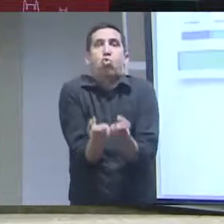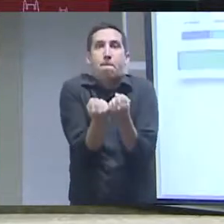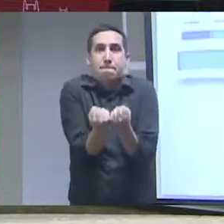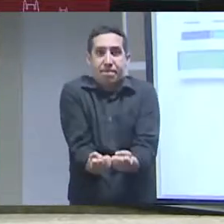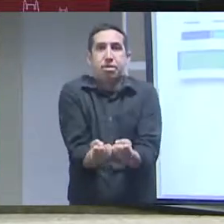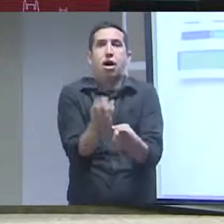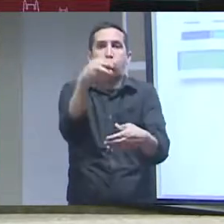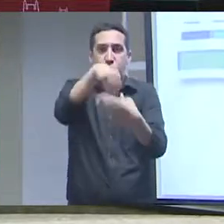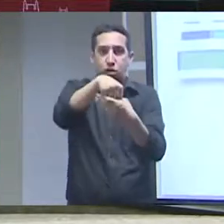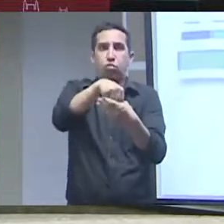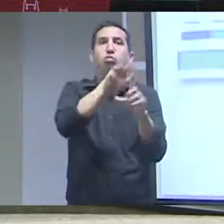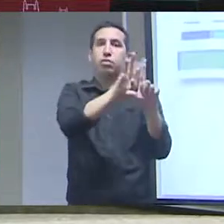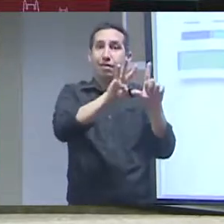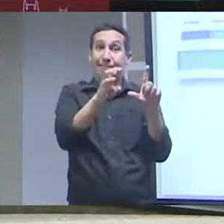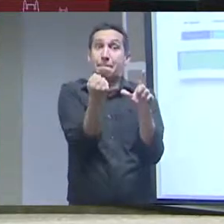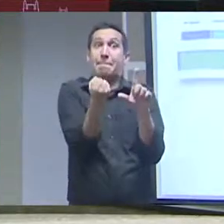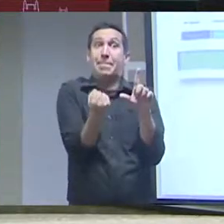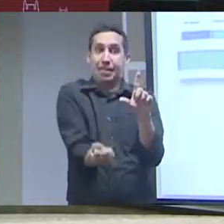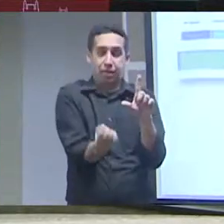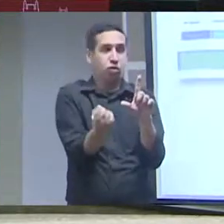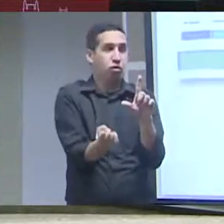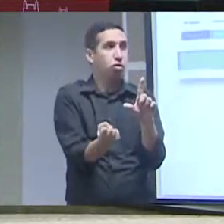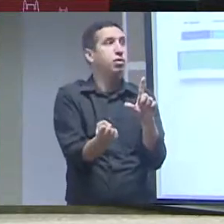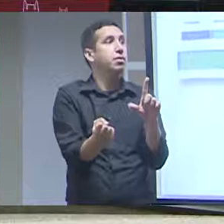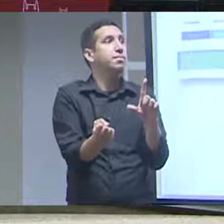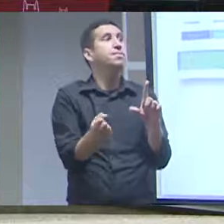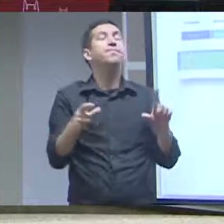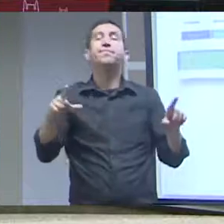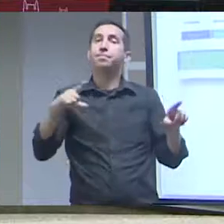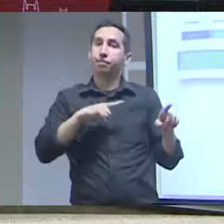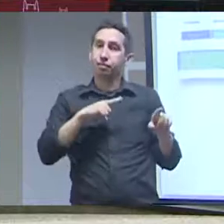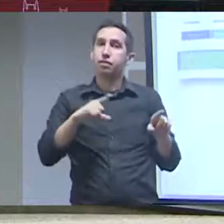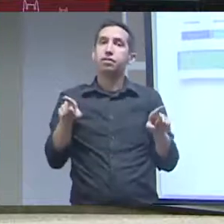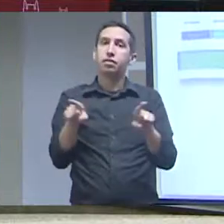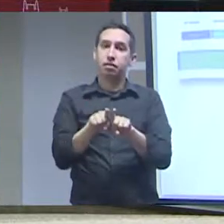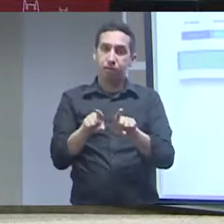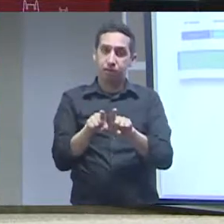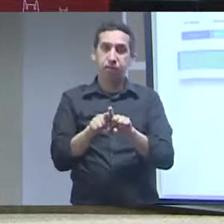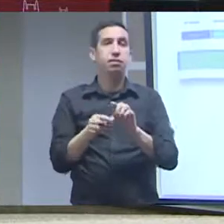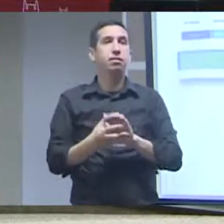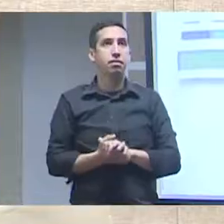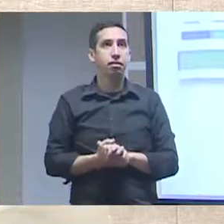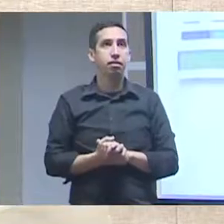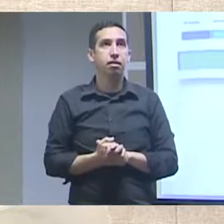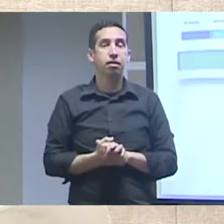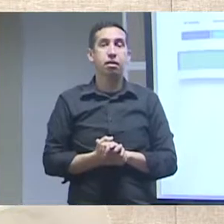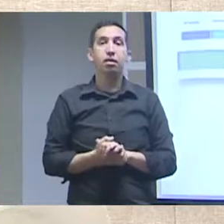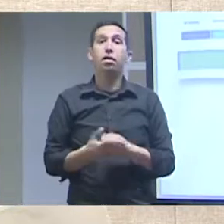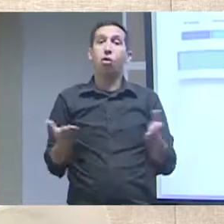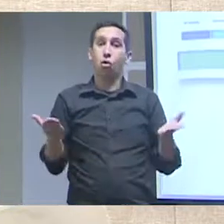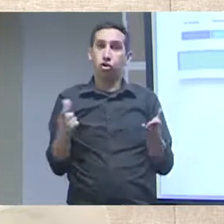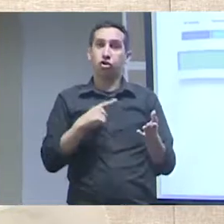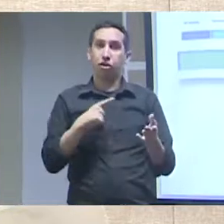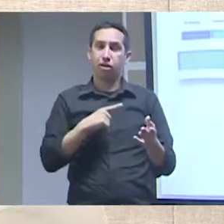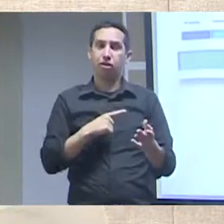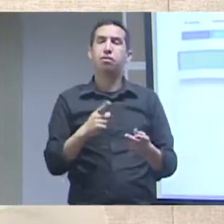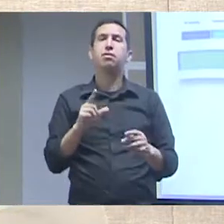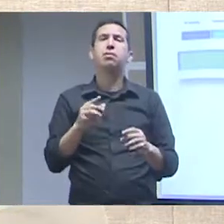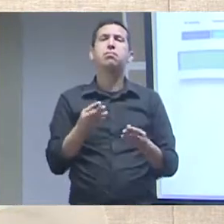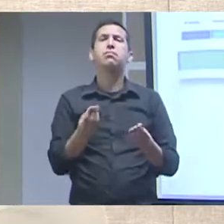Jardim Botânico e o Jabot que é aquele sistema de coleções científicas ele hoje é ofertado como